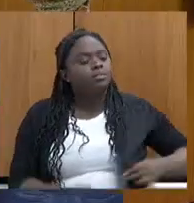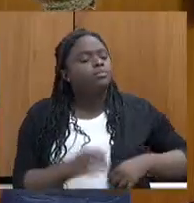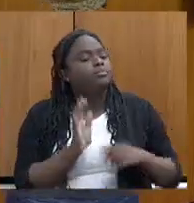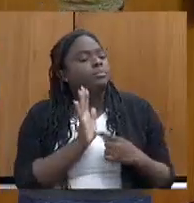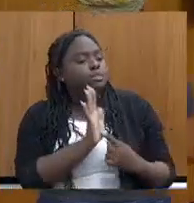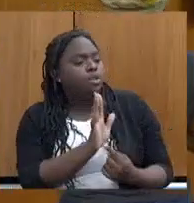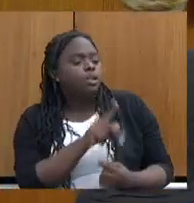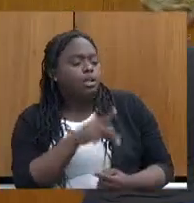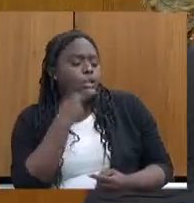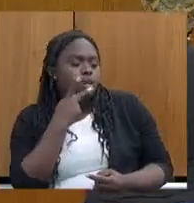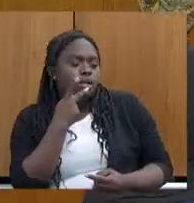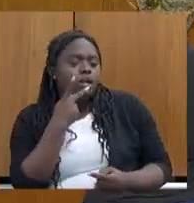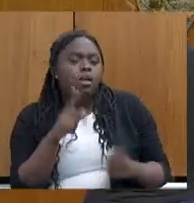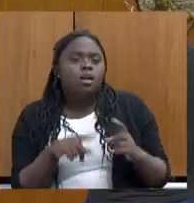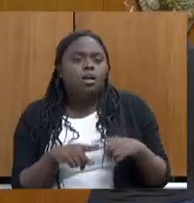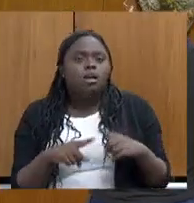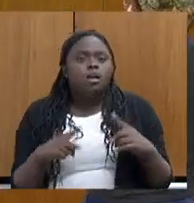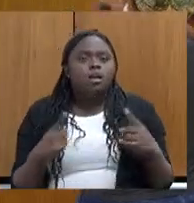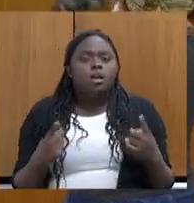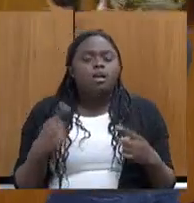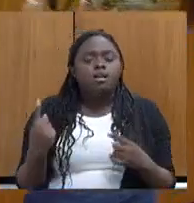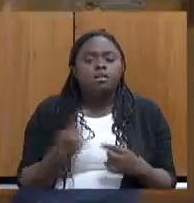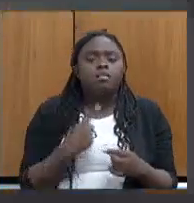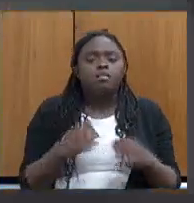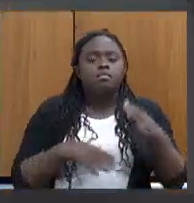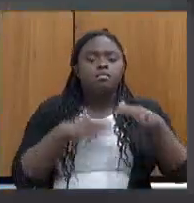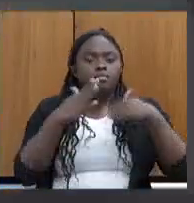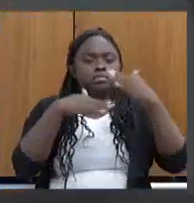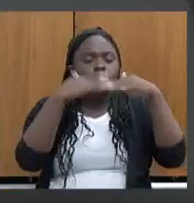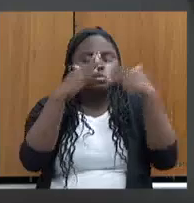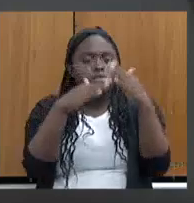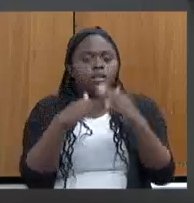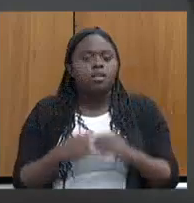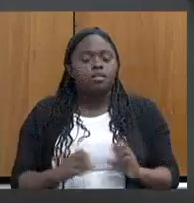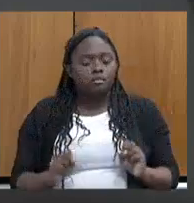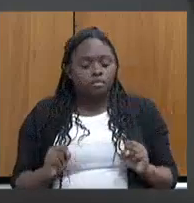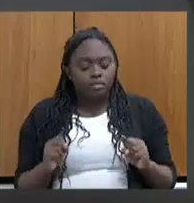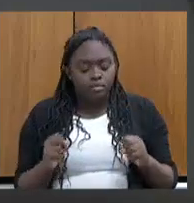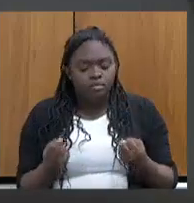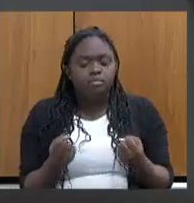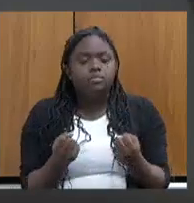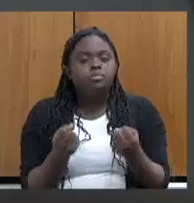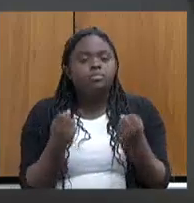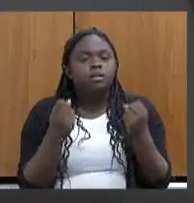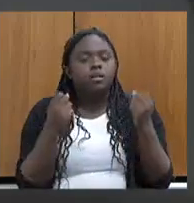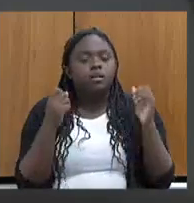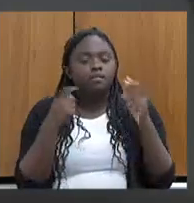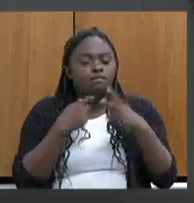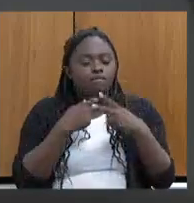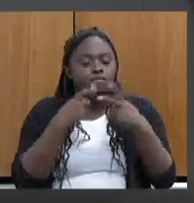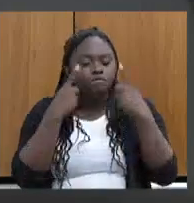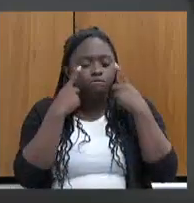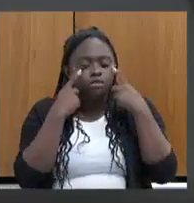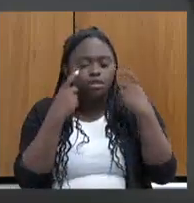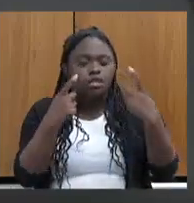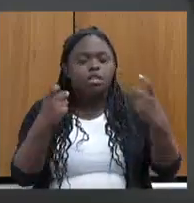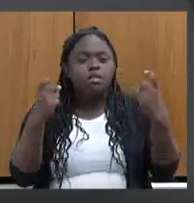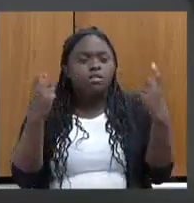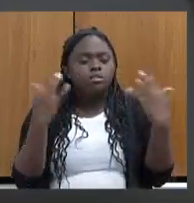fala. Mas, para nós avançarmos no enfrentamento às violências, à tortura, ao encarceramento em massa,